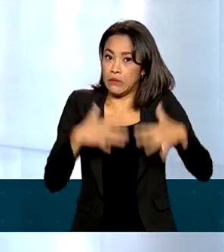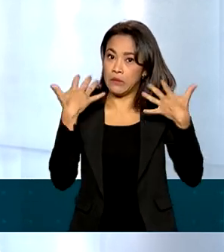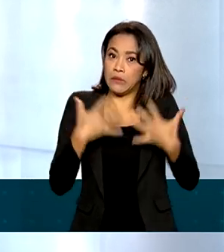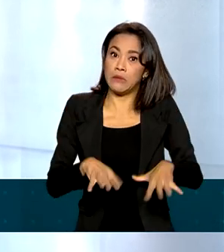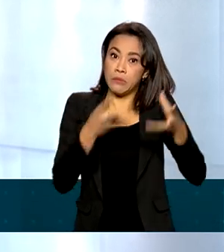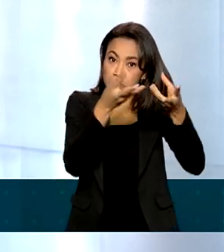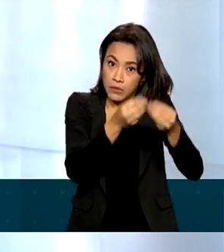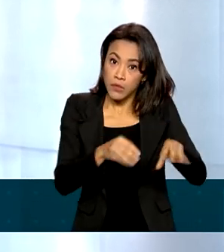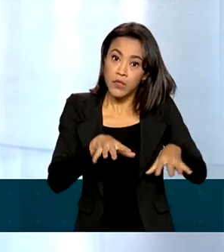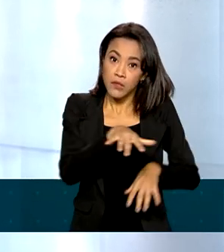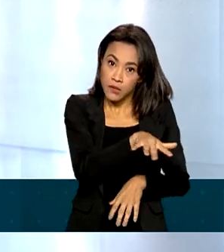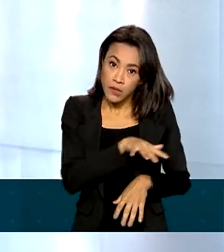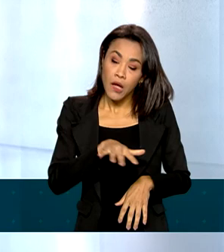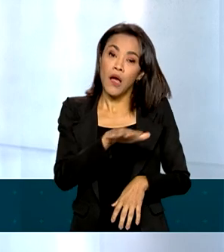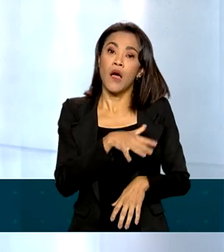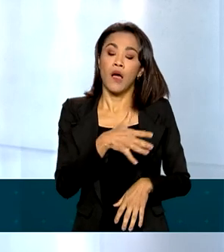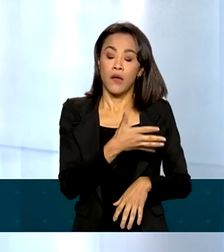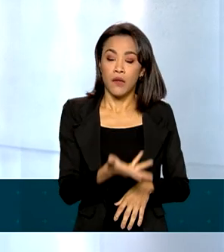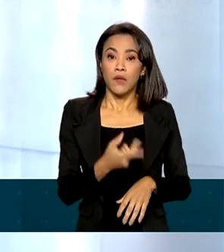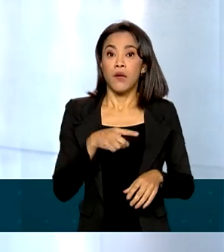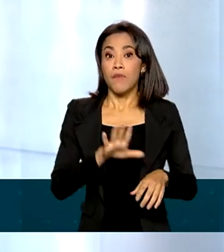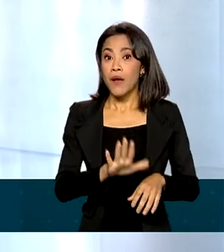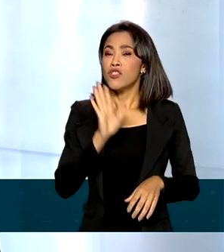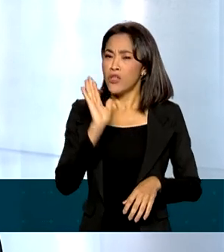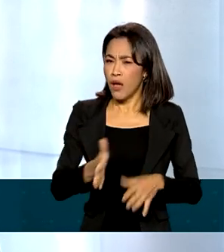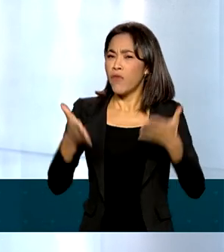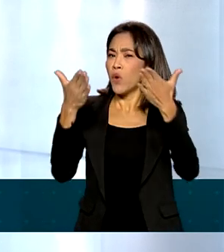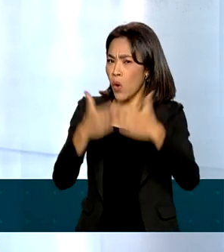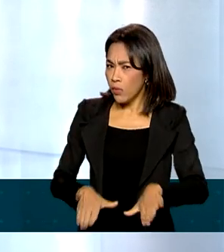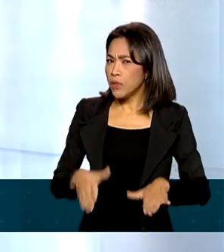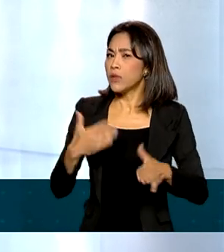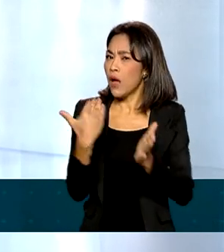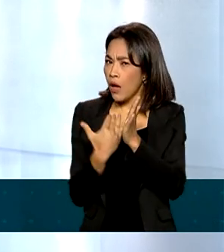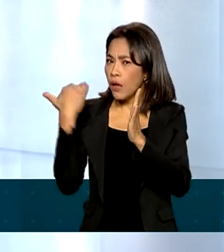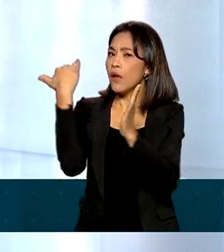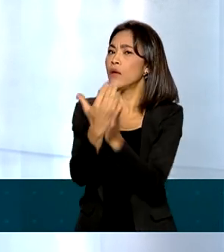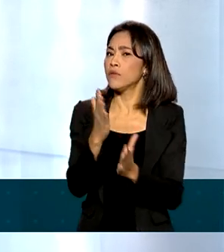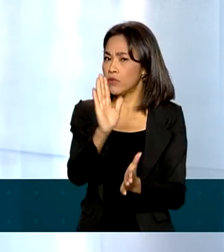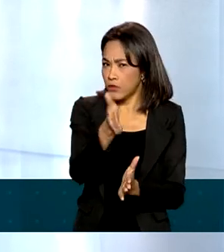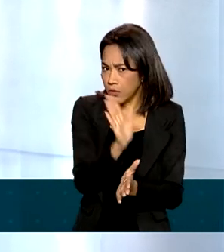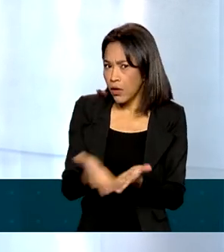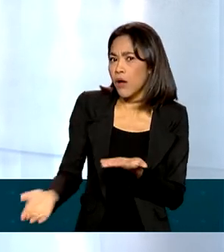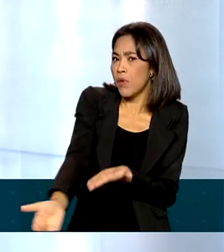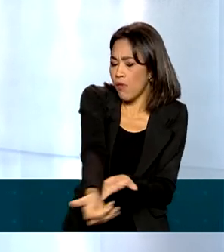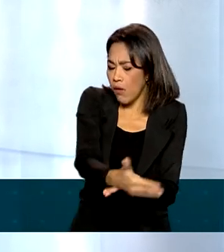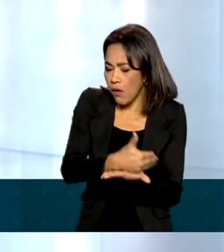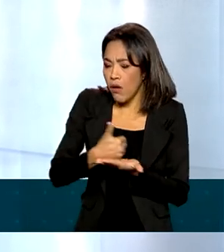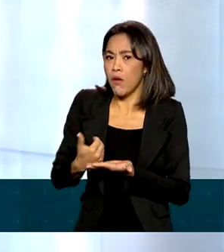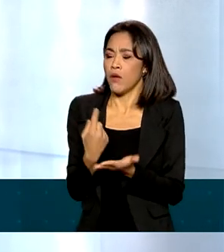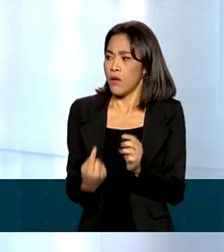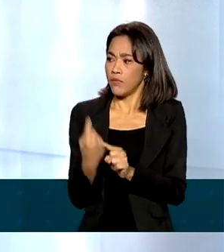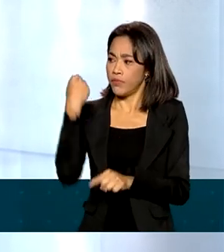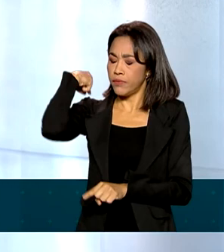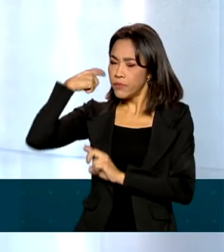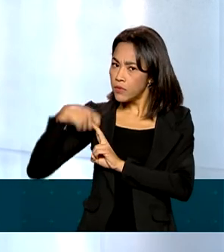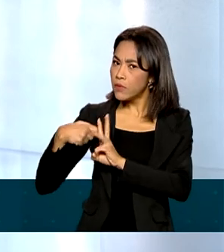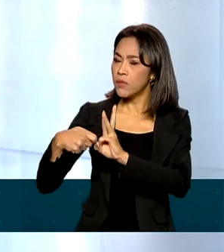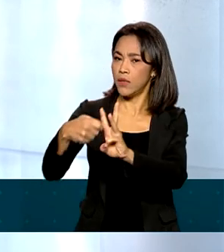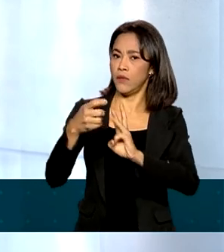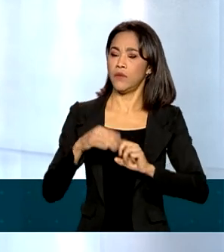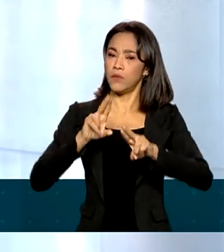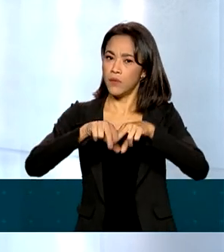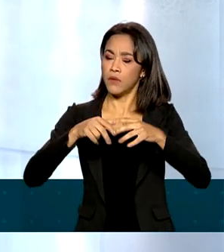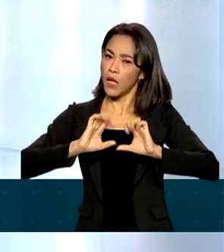perdas, na verdade, já estão compensadas pelo aumento de arrecadação que os estados tiveram aí nos últimos tempos, nos últimos meses, devido à